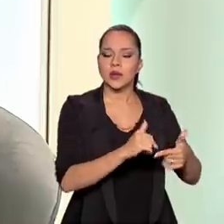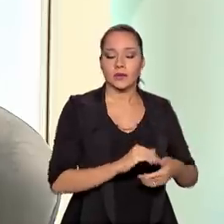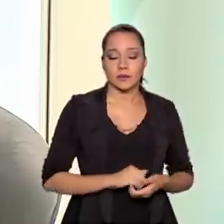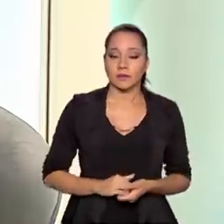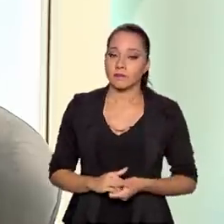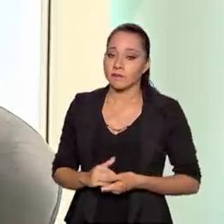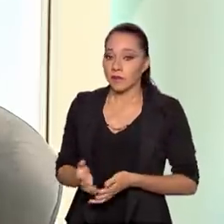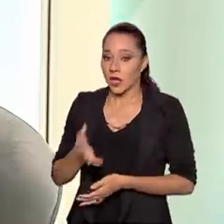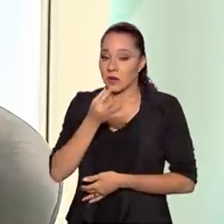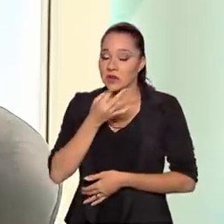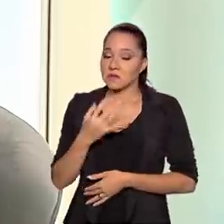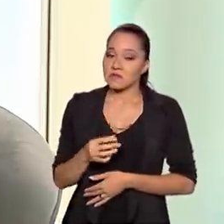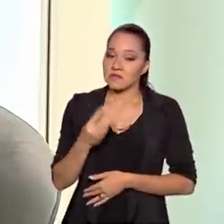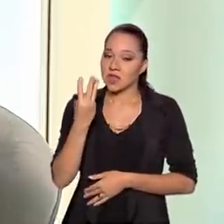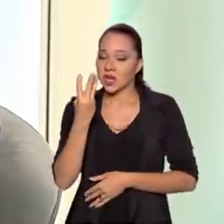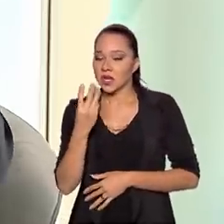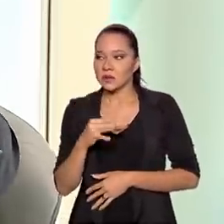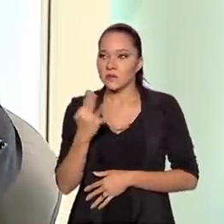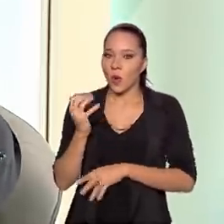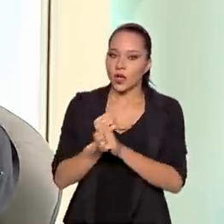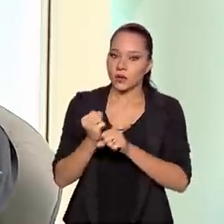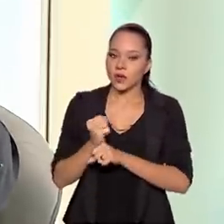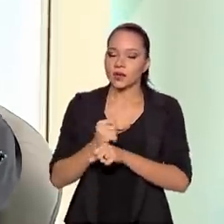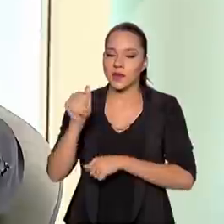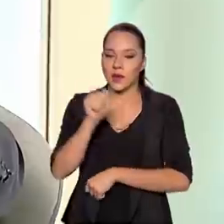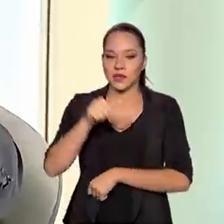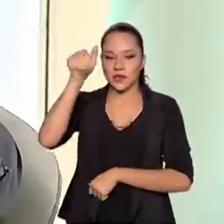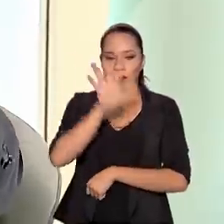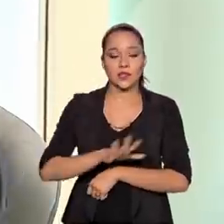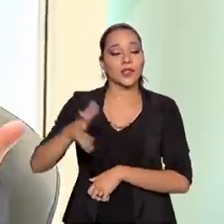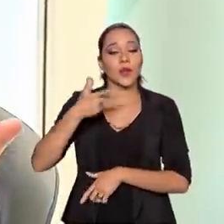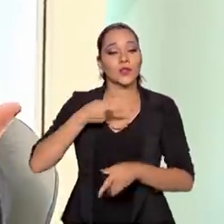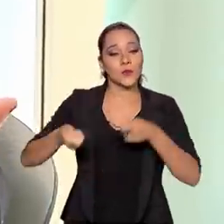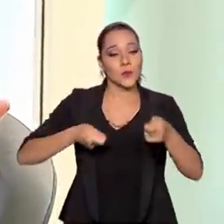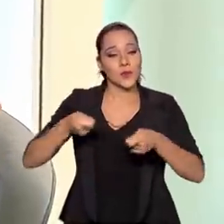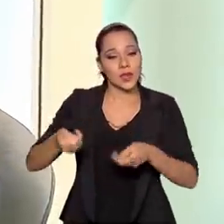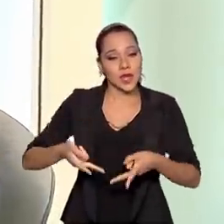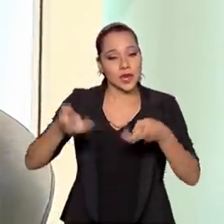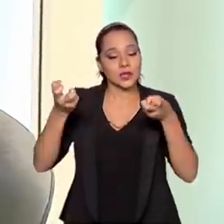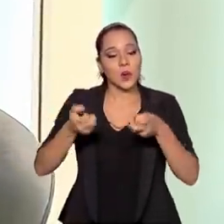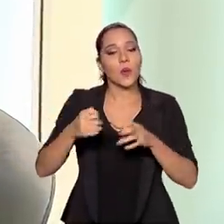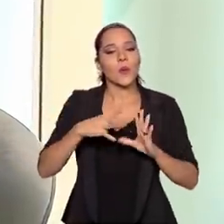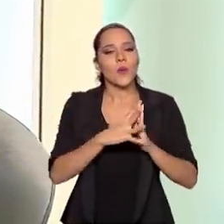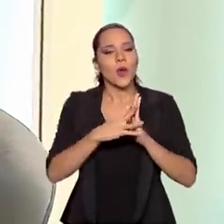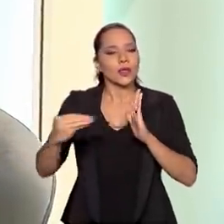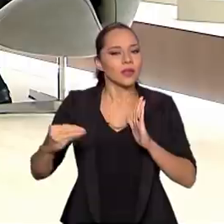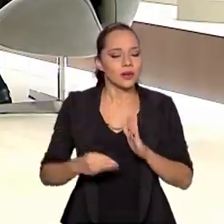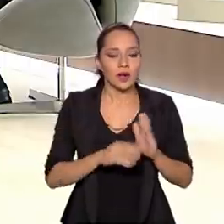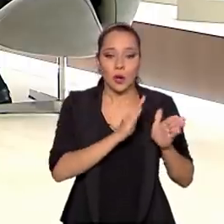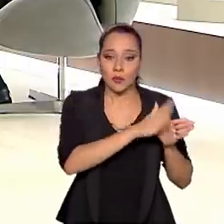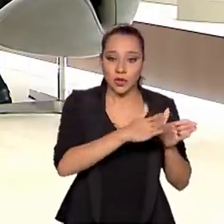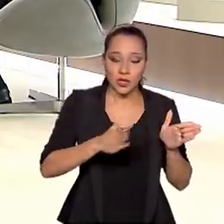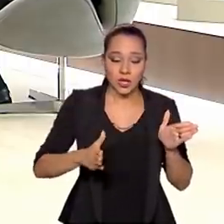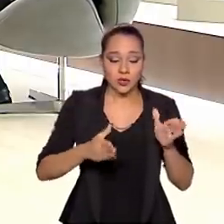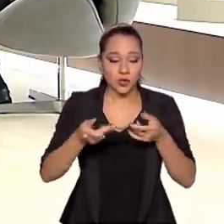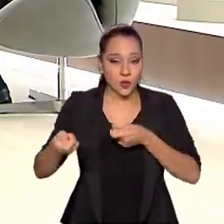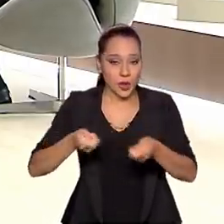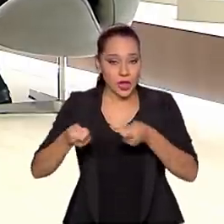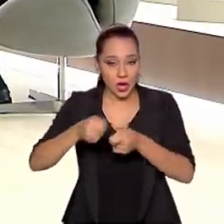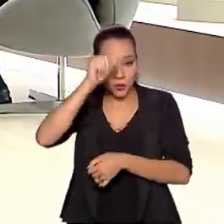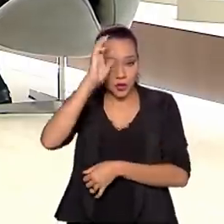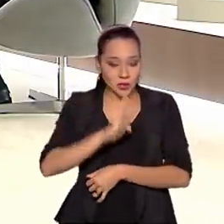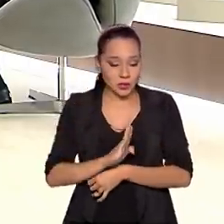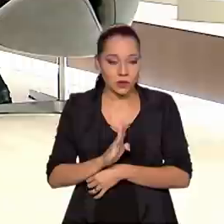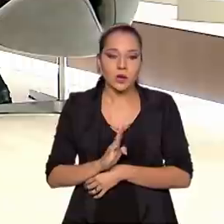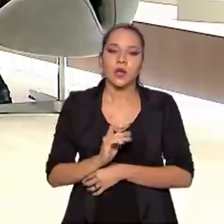Eu acredito que dentro de três, quatro anos, termos uma Agência Nacional de Mineração modelo, porque um processo minerário no Brasil, desde